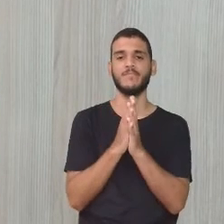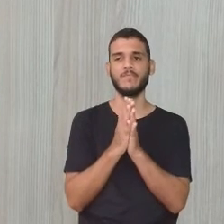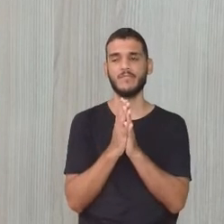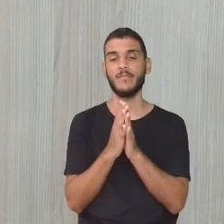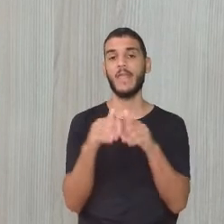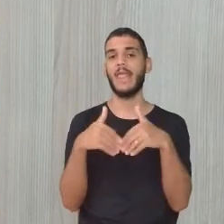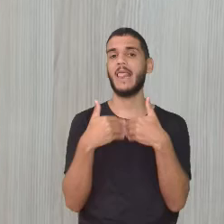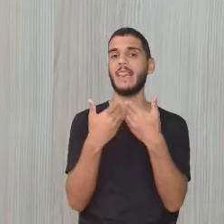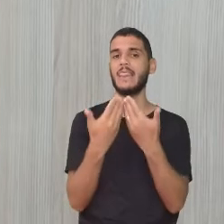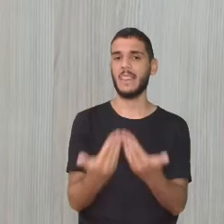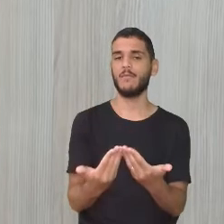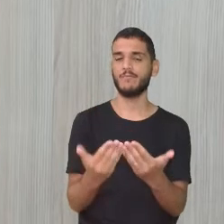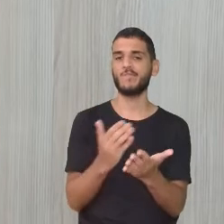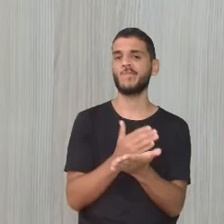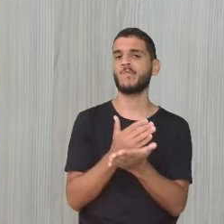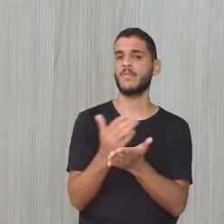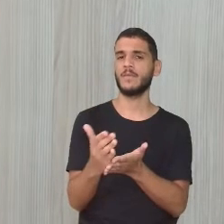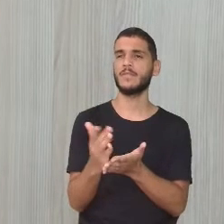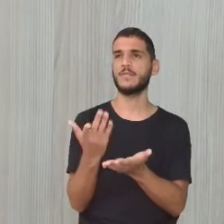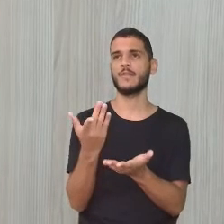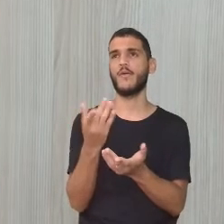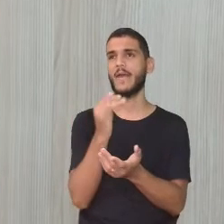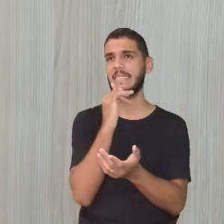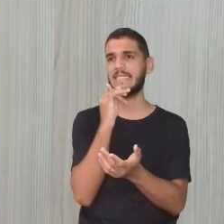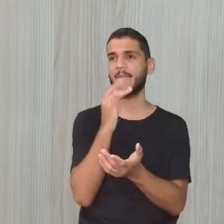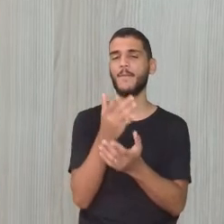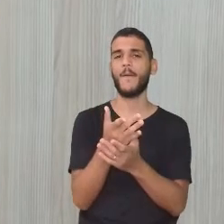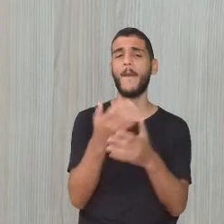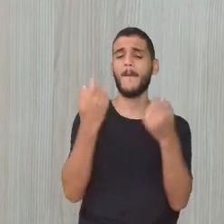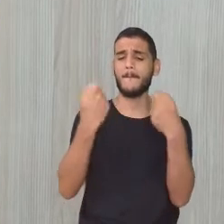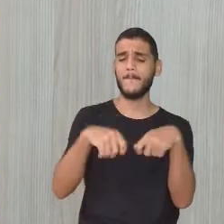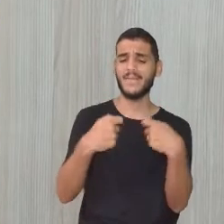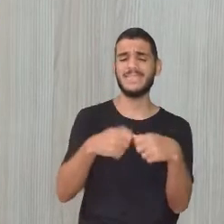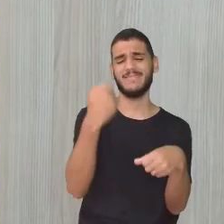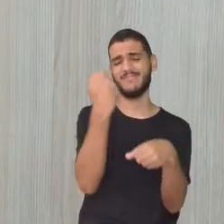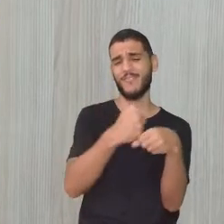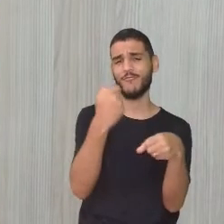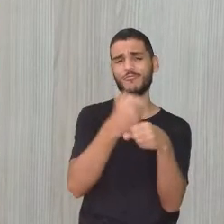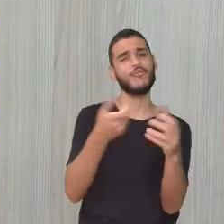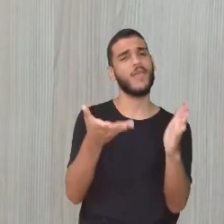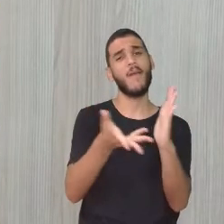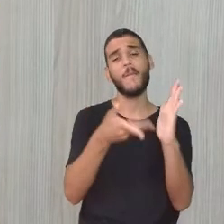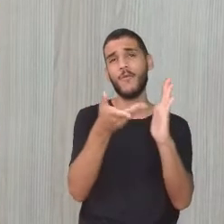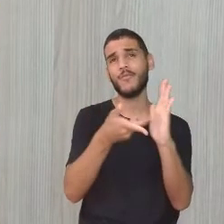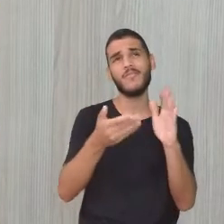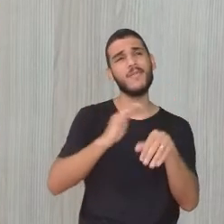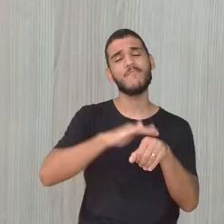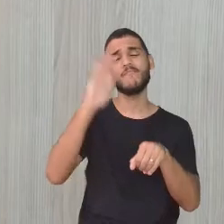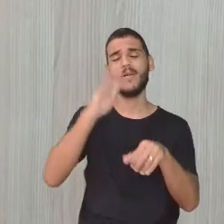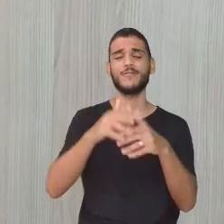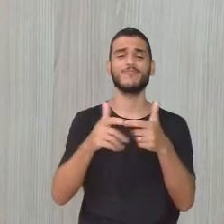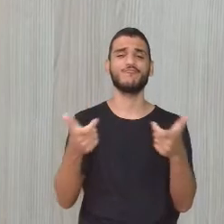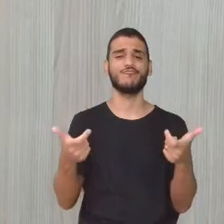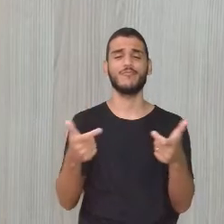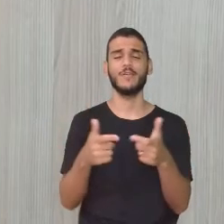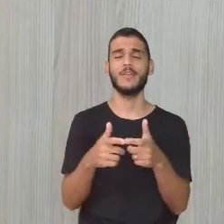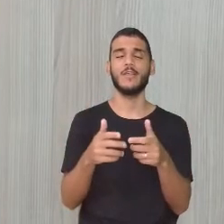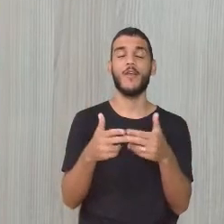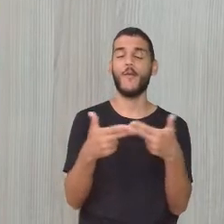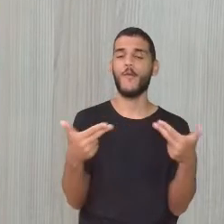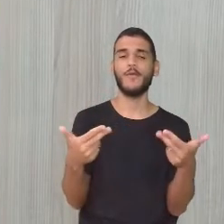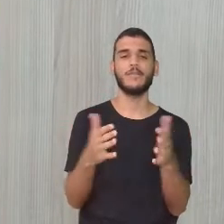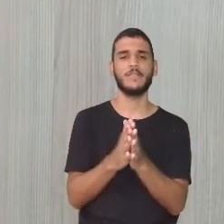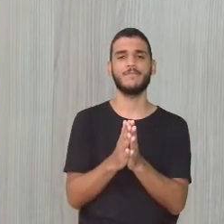quando surgiu a necessidade de trazer o aumento da produção, da capacidade produtiva. Por que